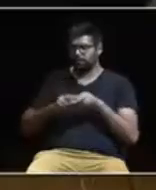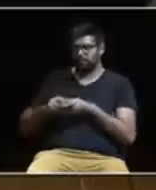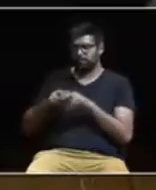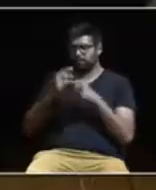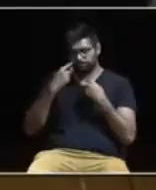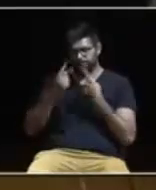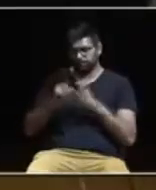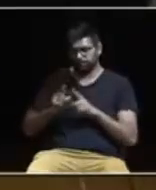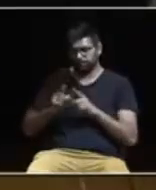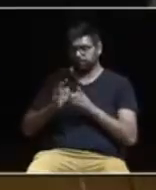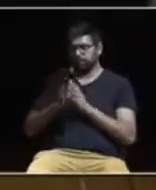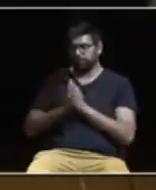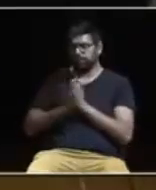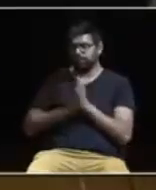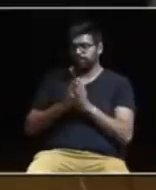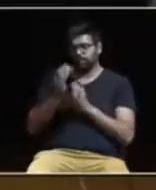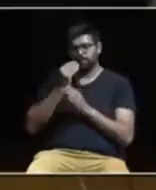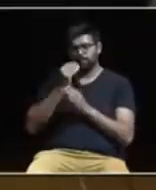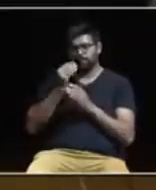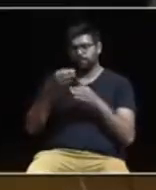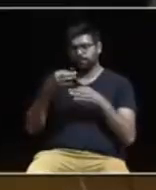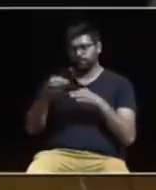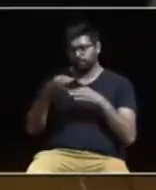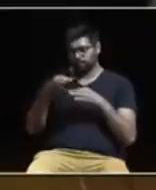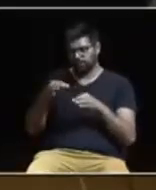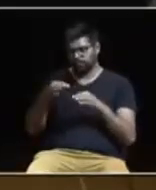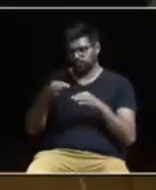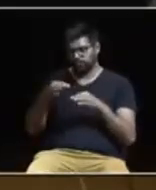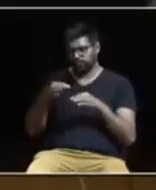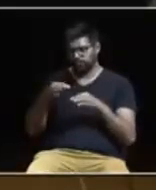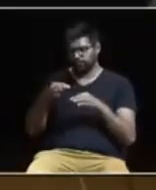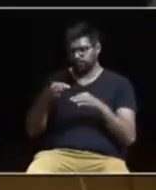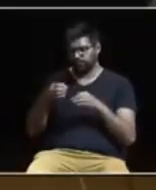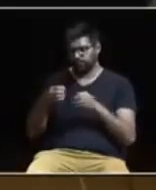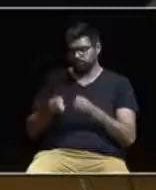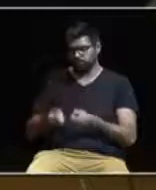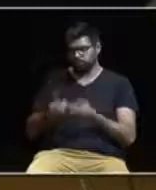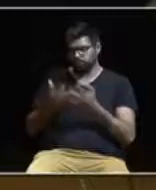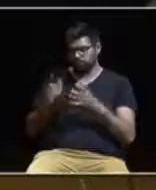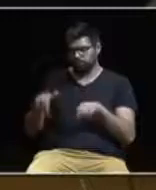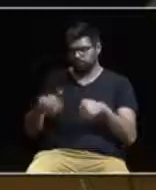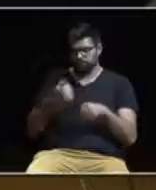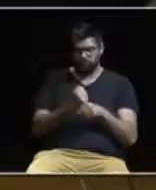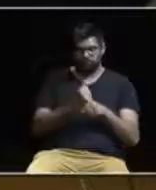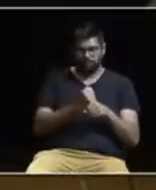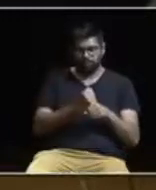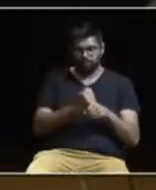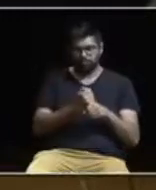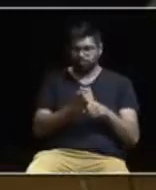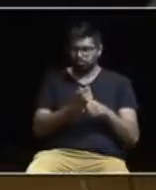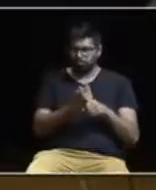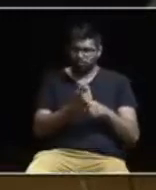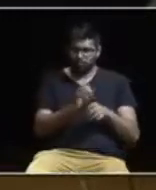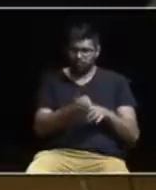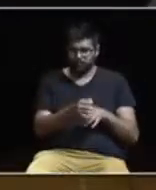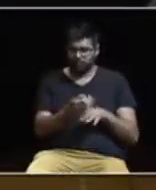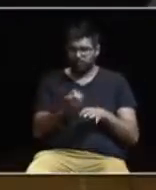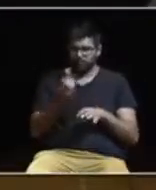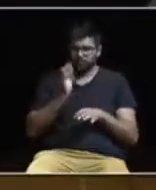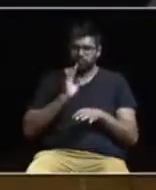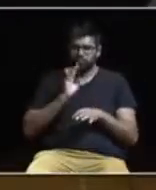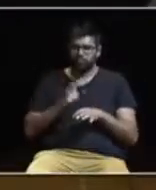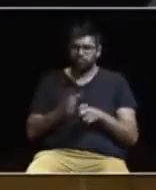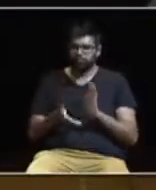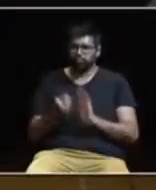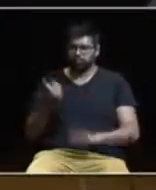análises? Como é possível que estes documentos apenas tenham aparecido com a obra já avançada e com grande parte dos